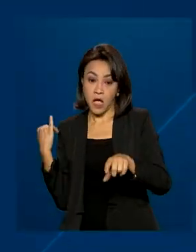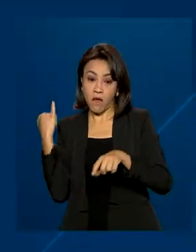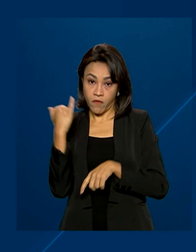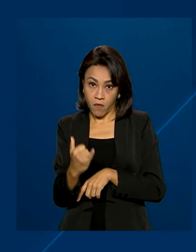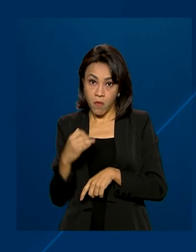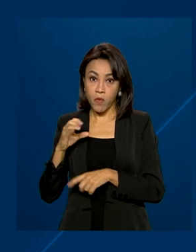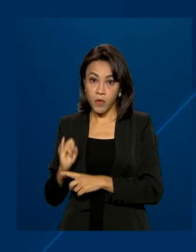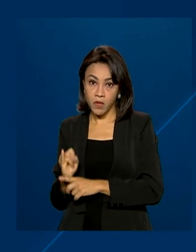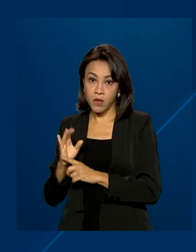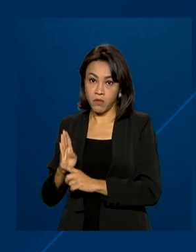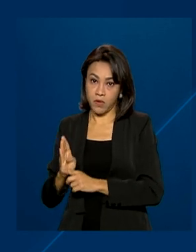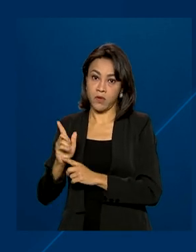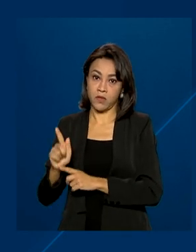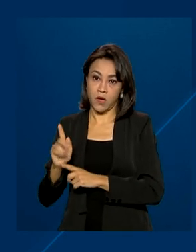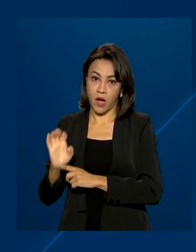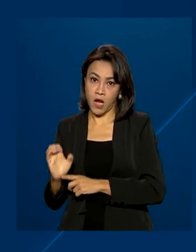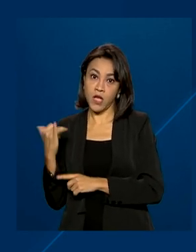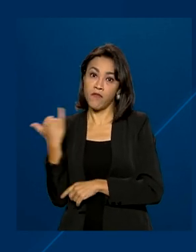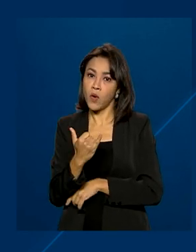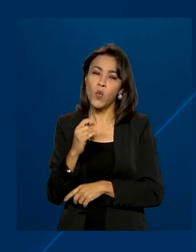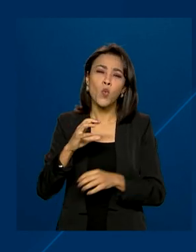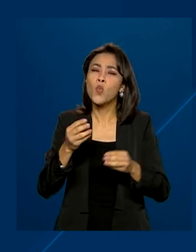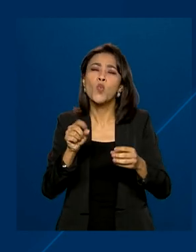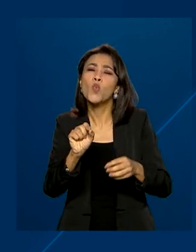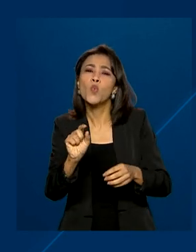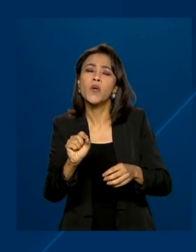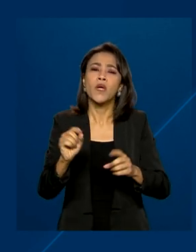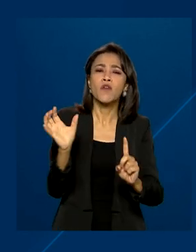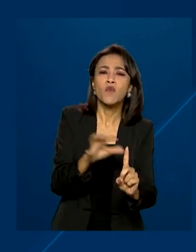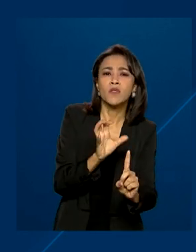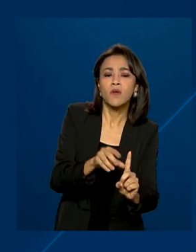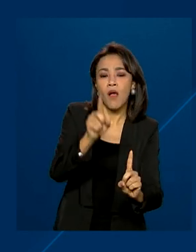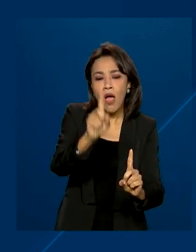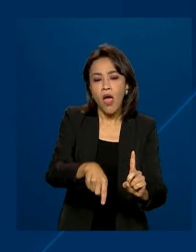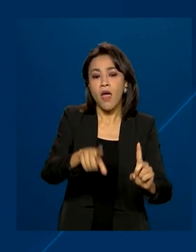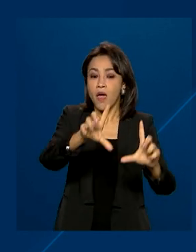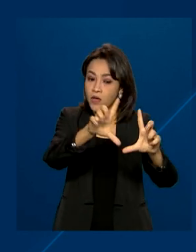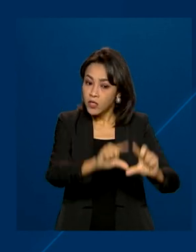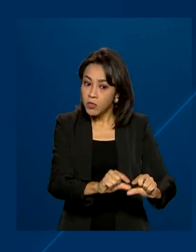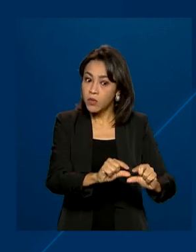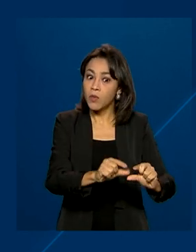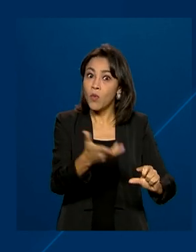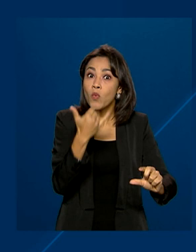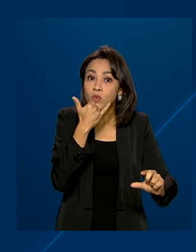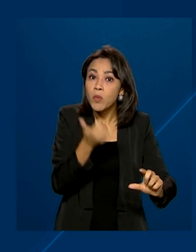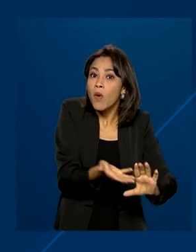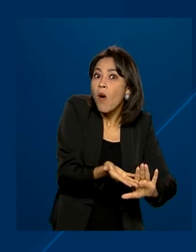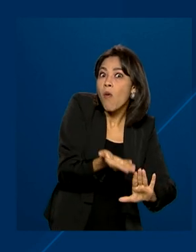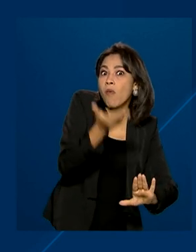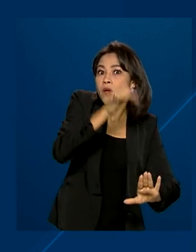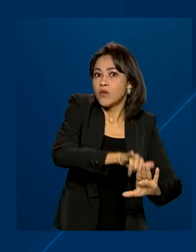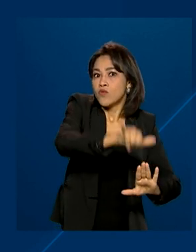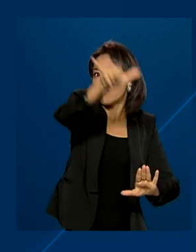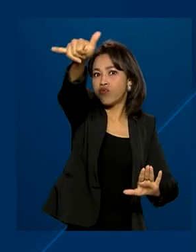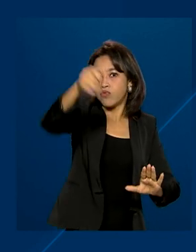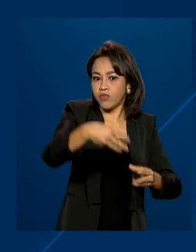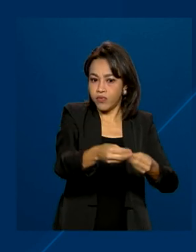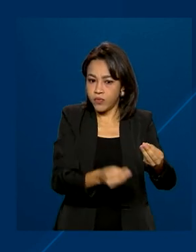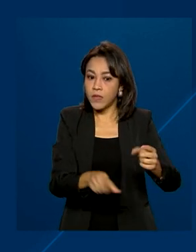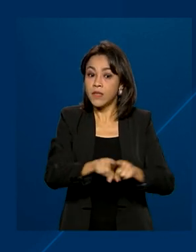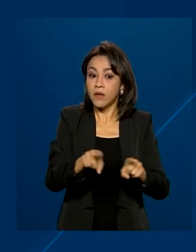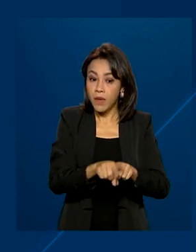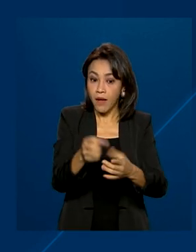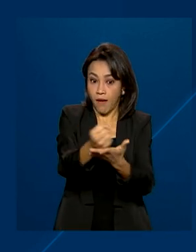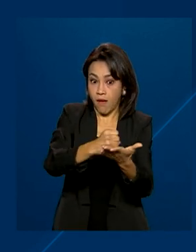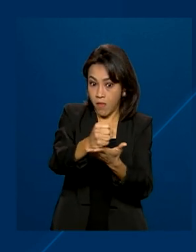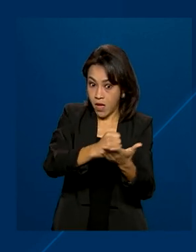os itens que mais pressionaram o IPCA de maio foram os aumentos das passagens aéreas e dos remédios. Os que ajudaram a puxar